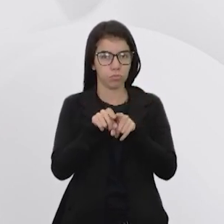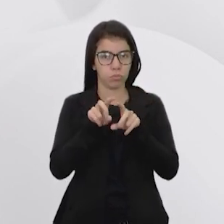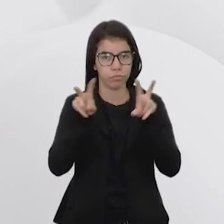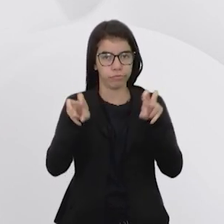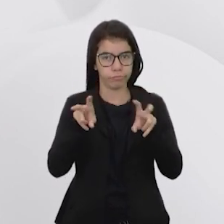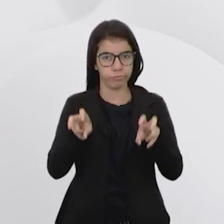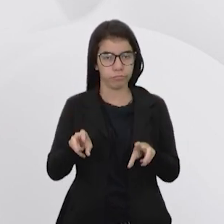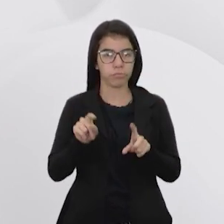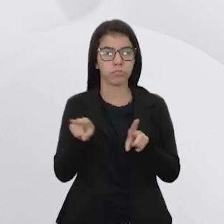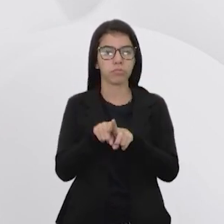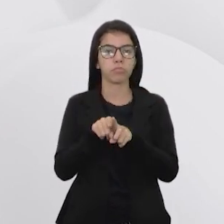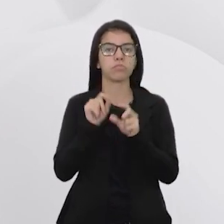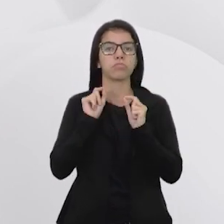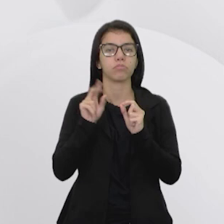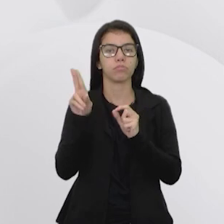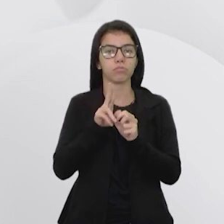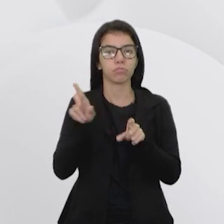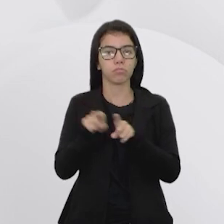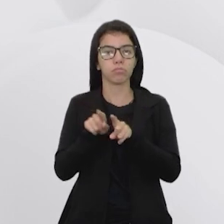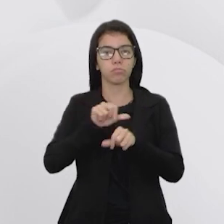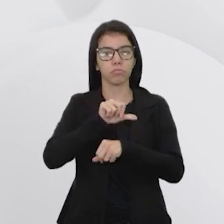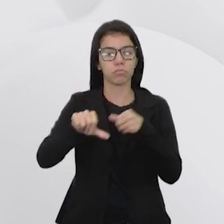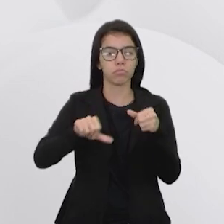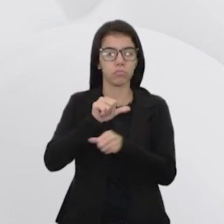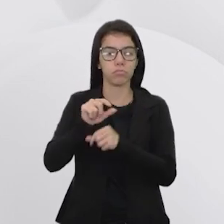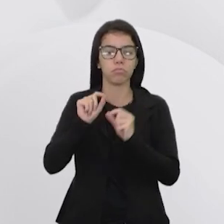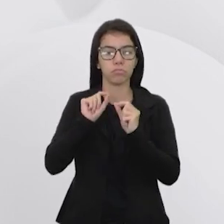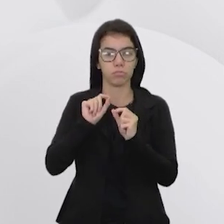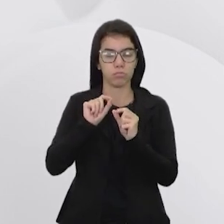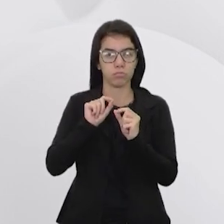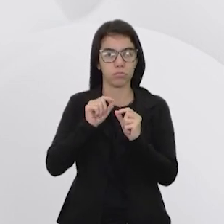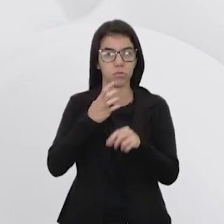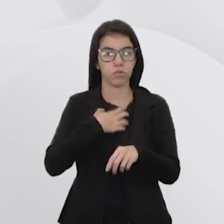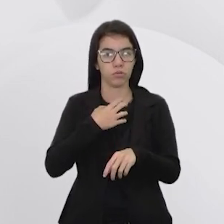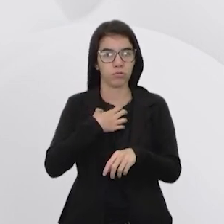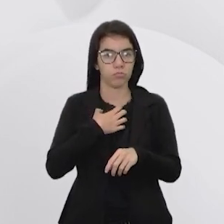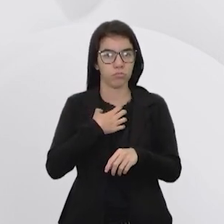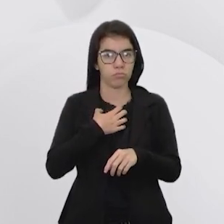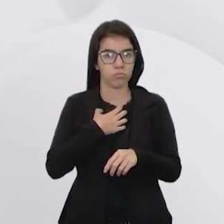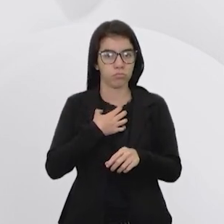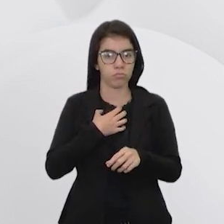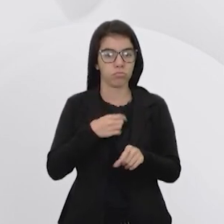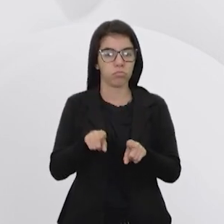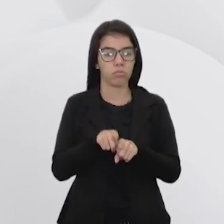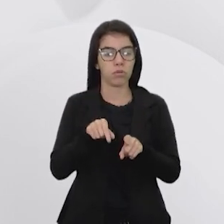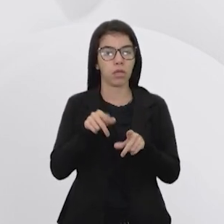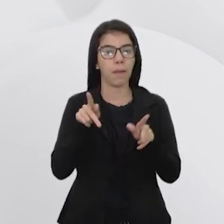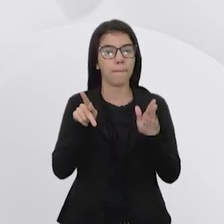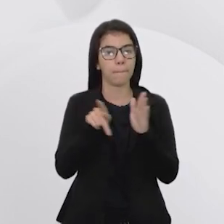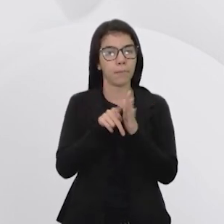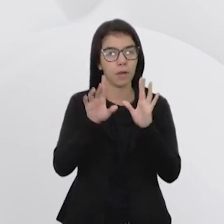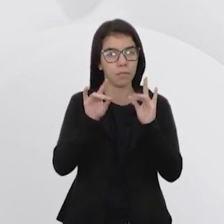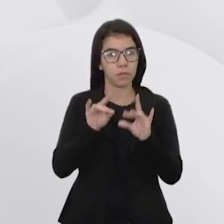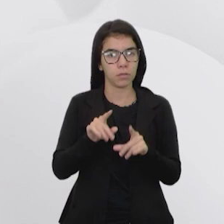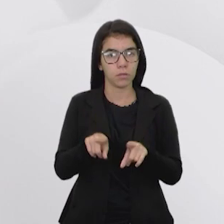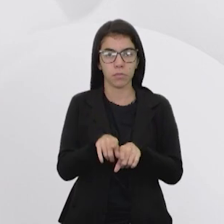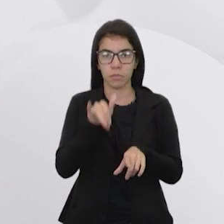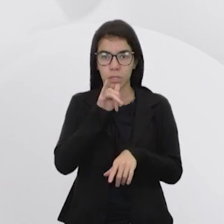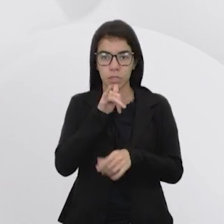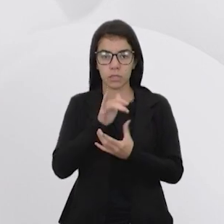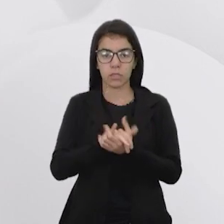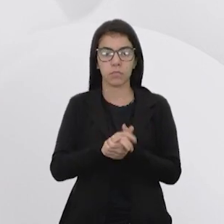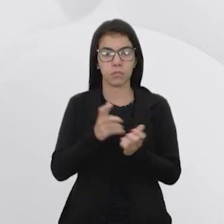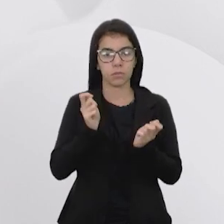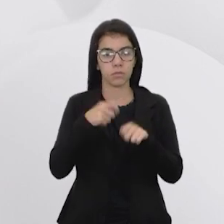aplicados a uma mudança de comportamento. Então agora é mais específico, tá bom? Tais como aí os